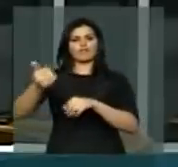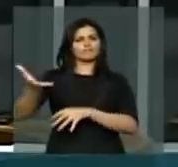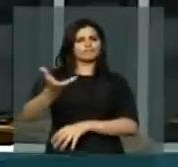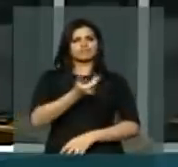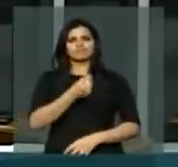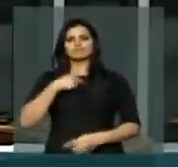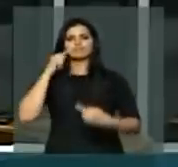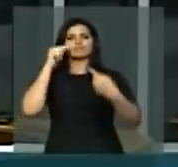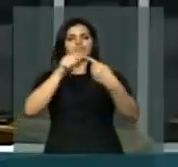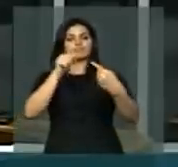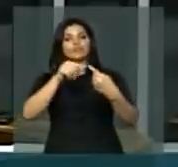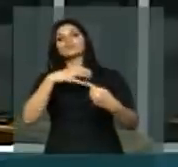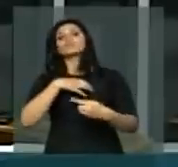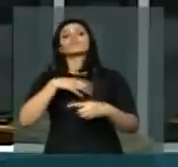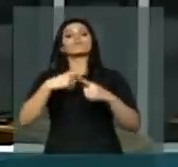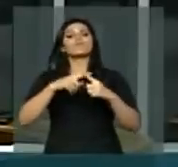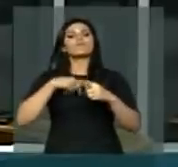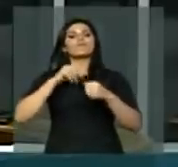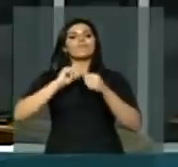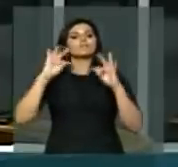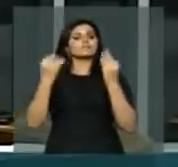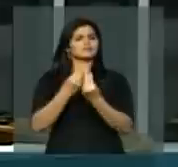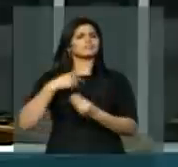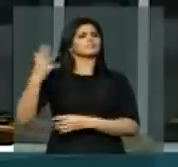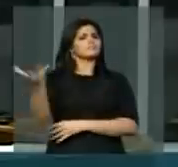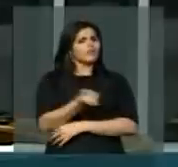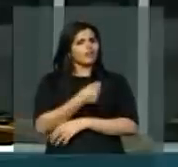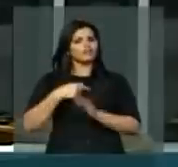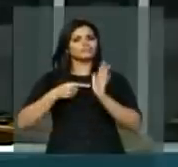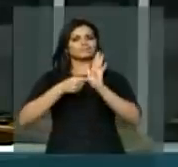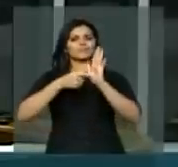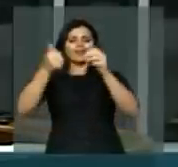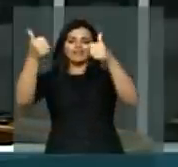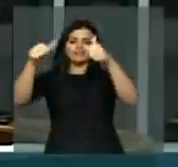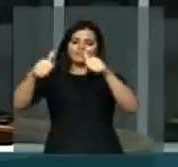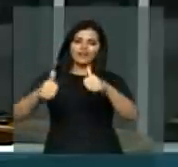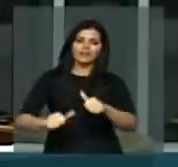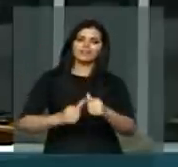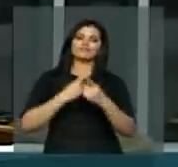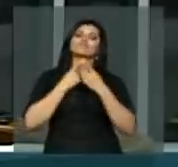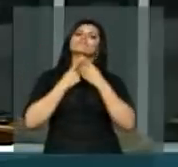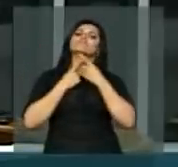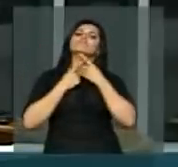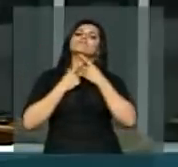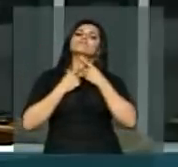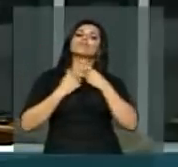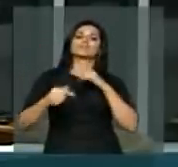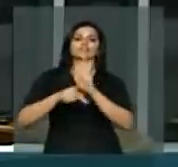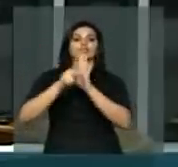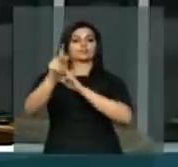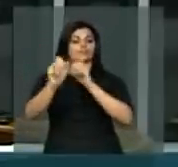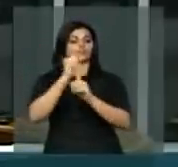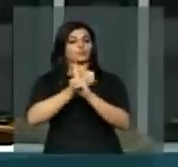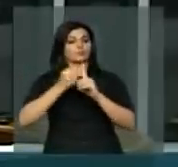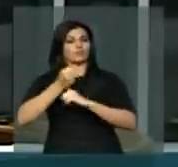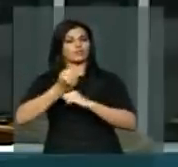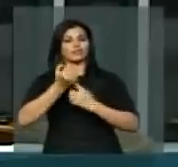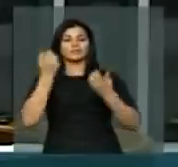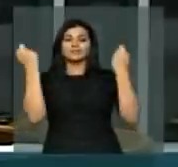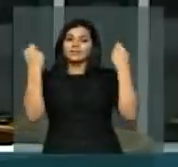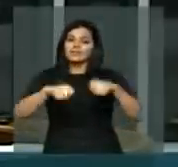melhor maneira, para fazer com que ele realmente reflita os anseios, reflita as